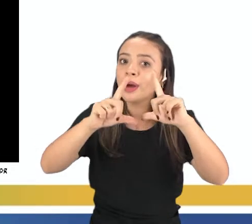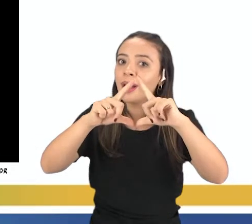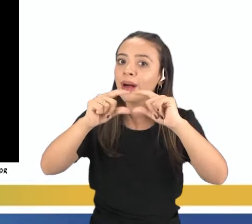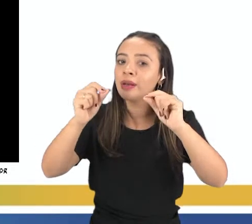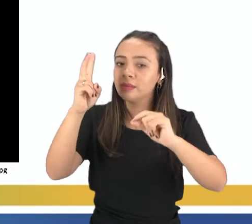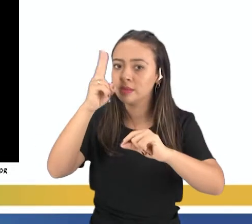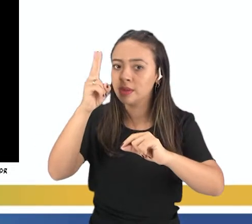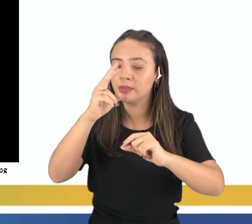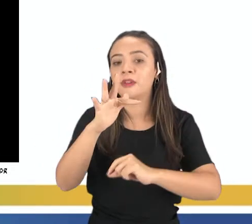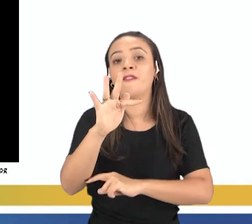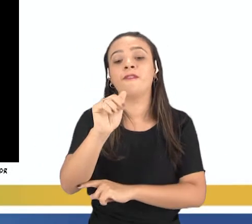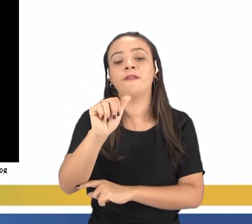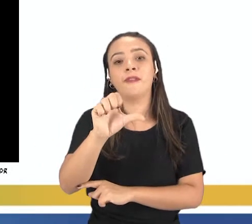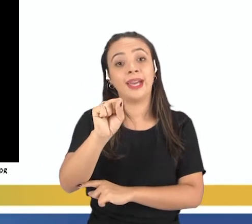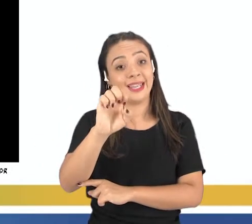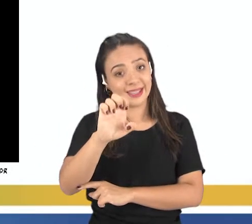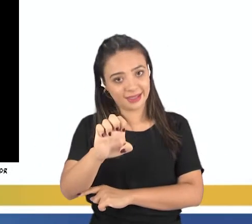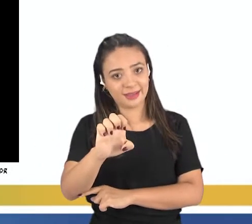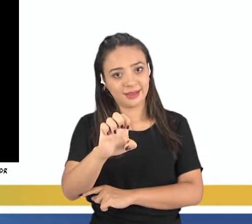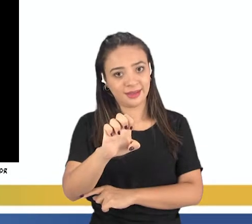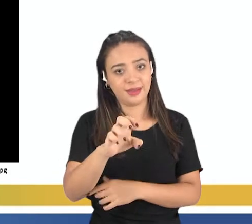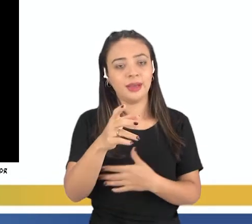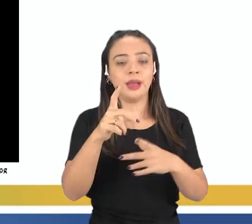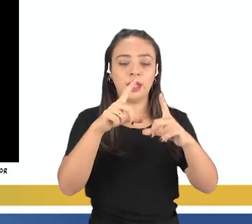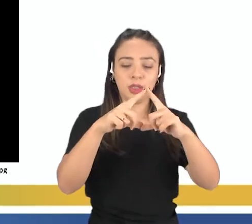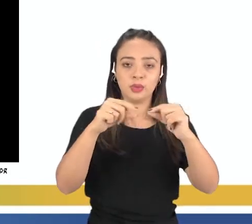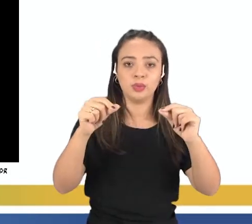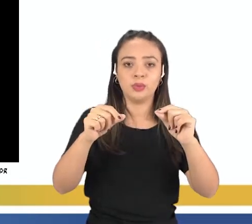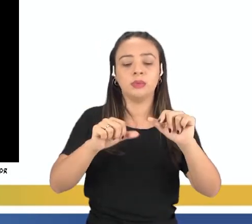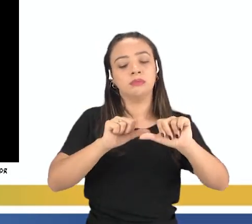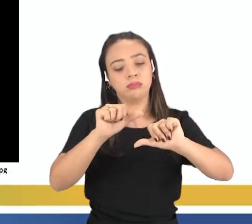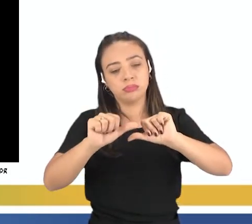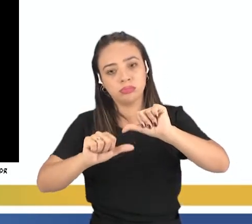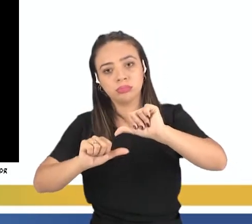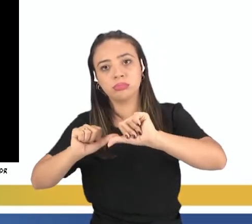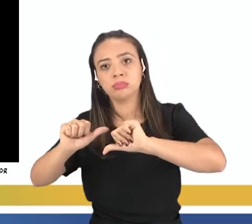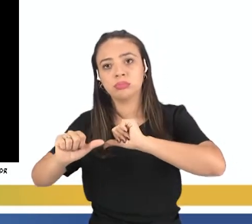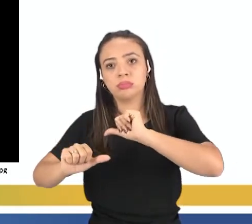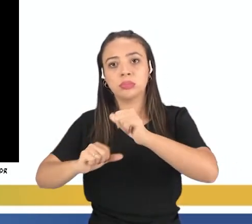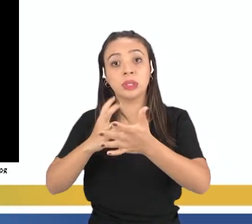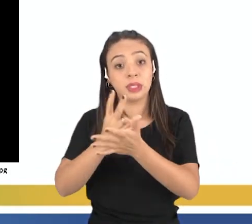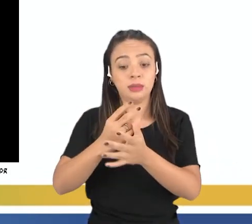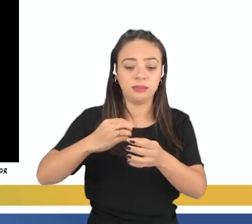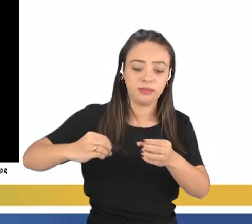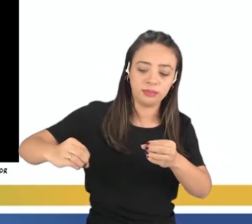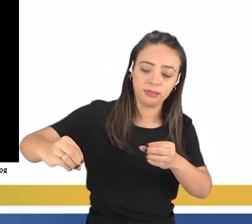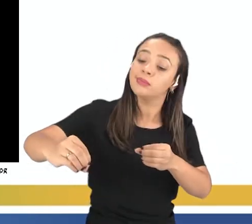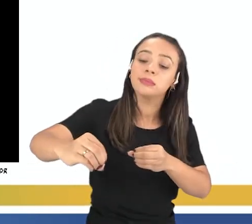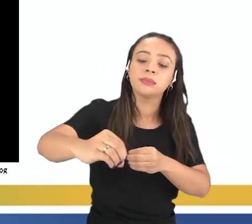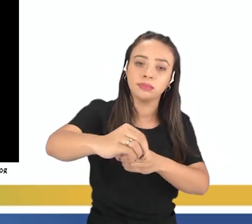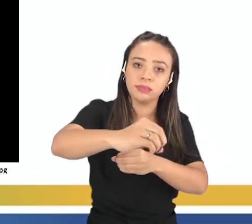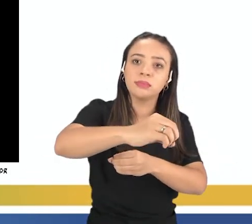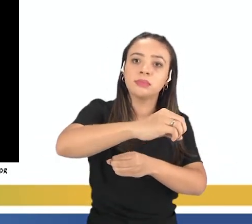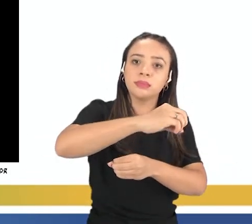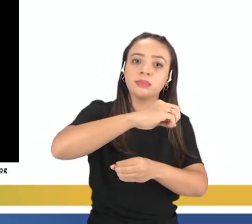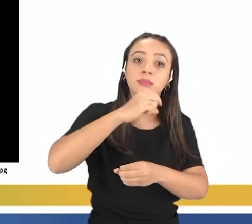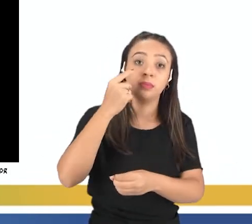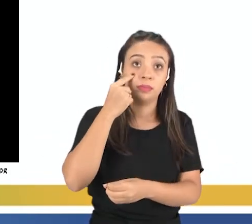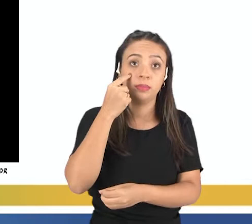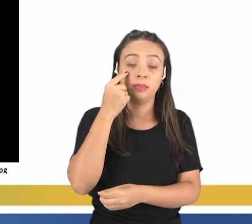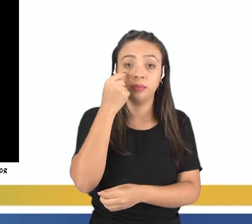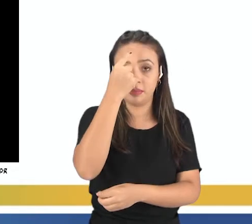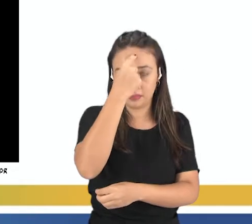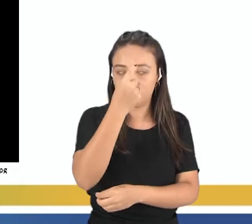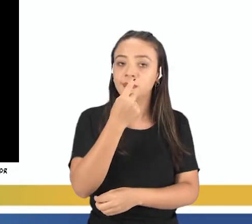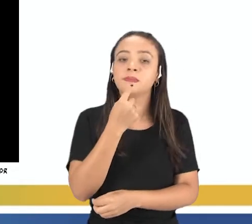a Lua passa por diferentes fases, né? Essas fases vão mudando à medida que ela vai fazendo o seu movimento de translação. Então, observe ali